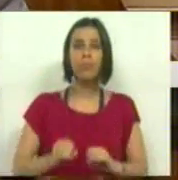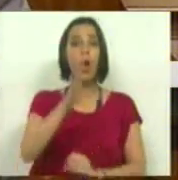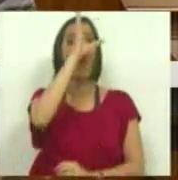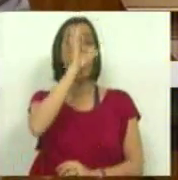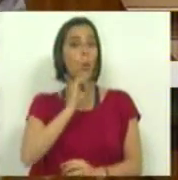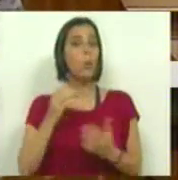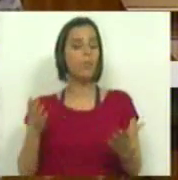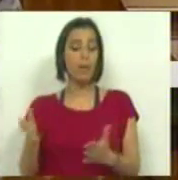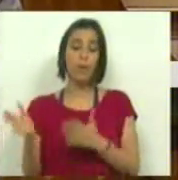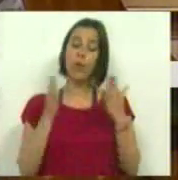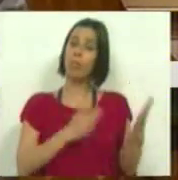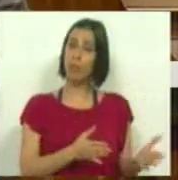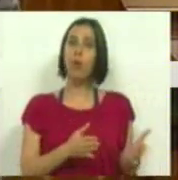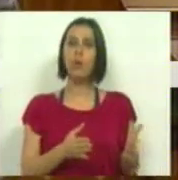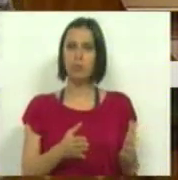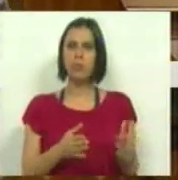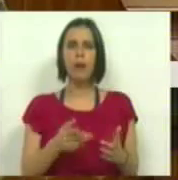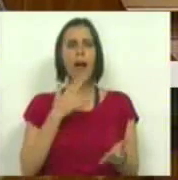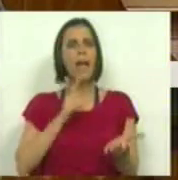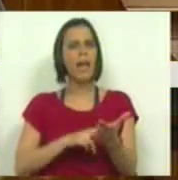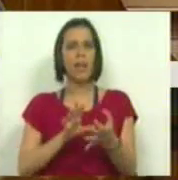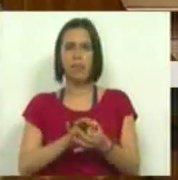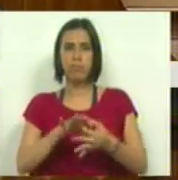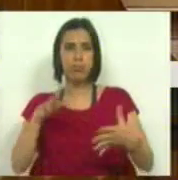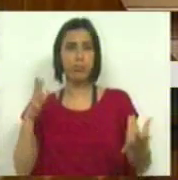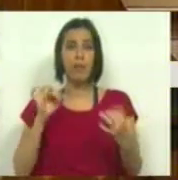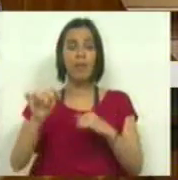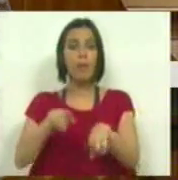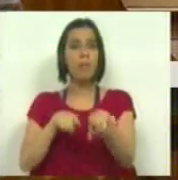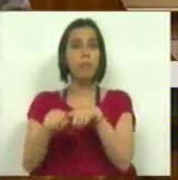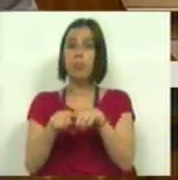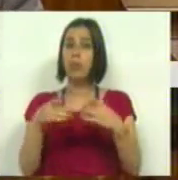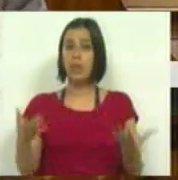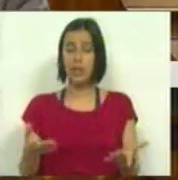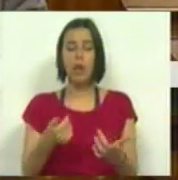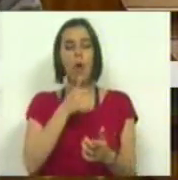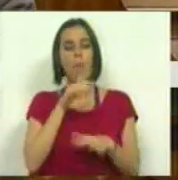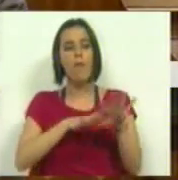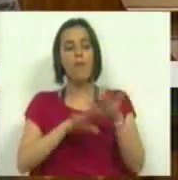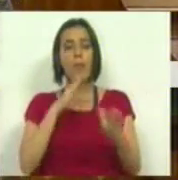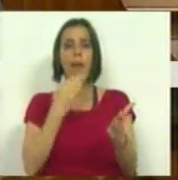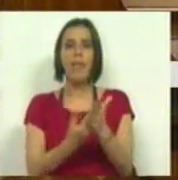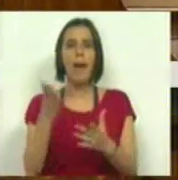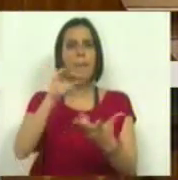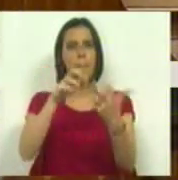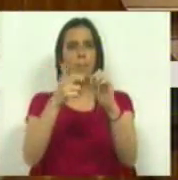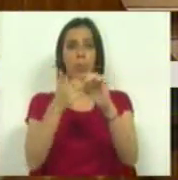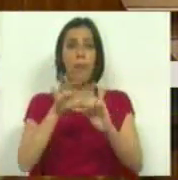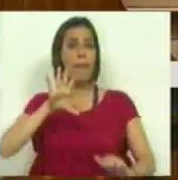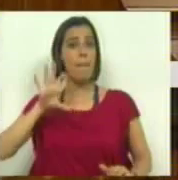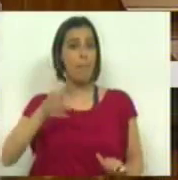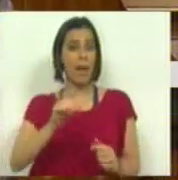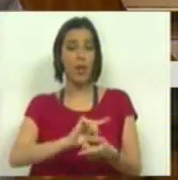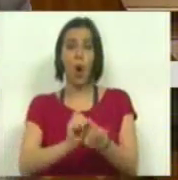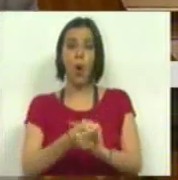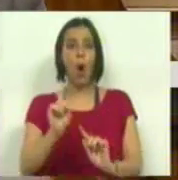um Governo, por outro lado, da irrealidade das suas políticas e como elas estão a criar mais problemas ao país